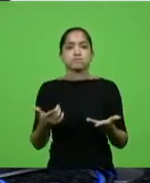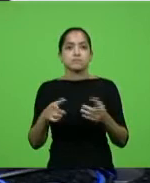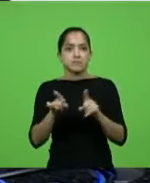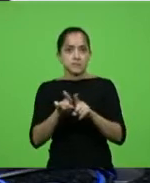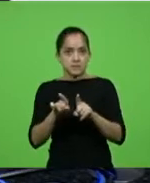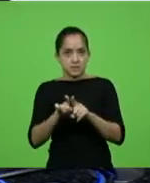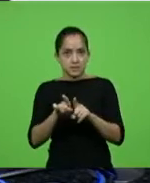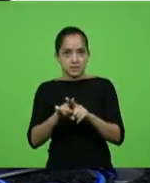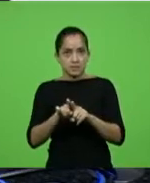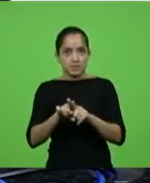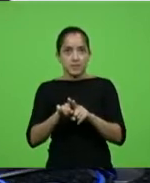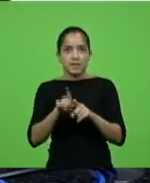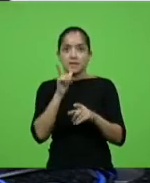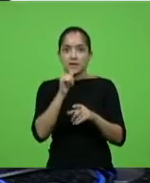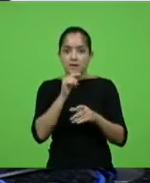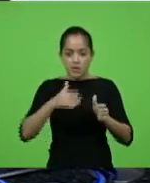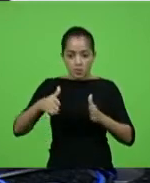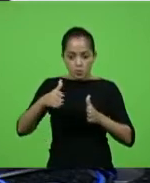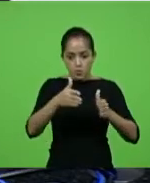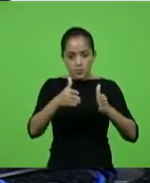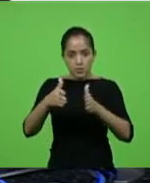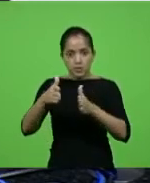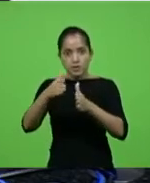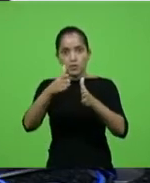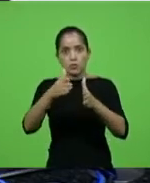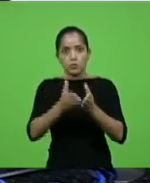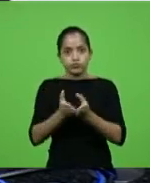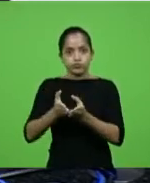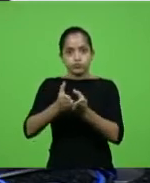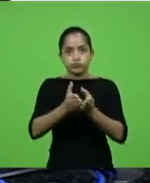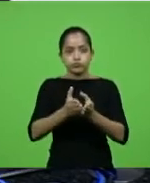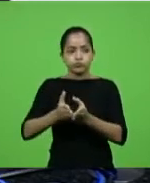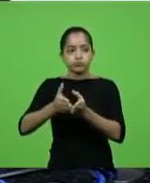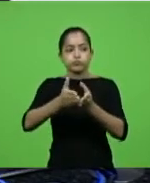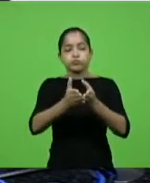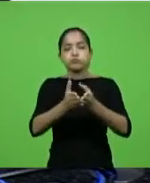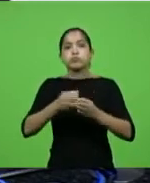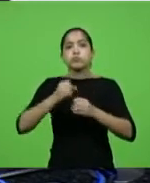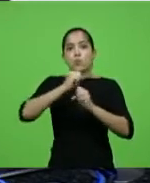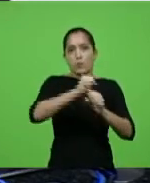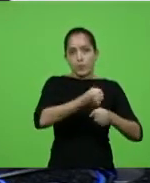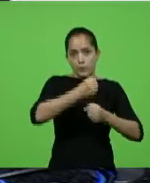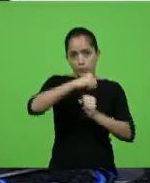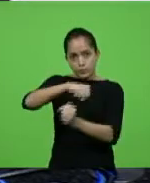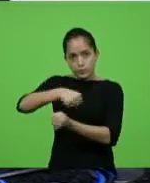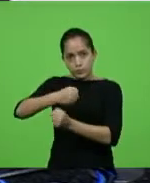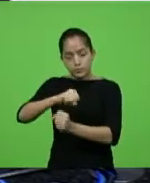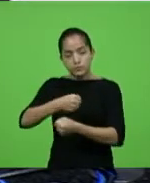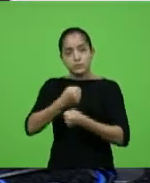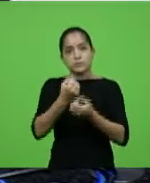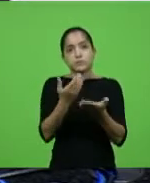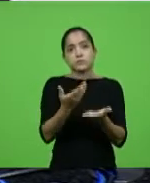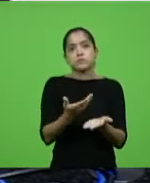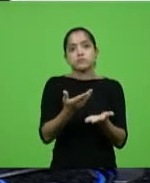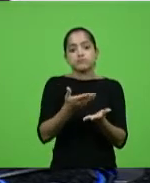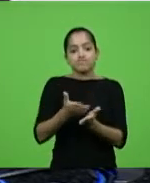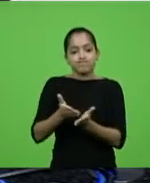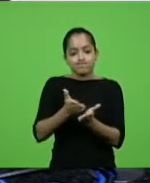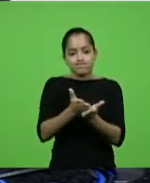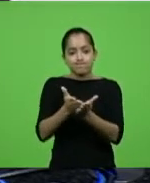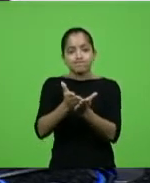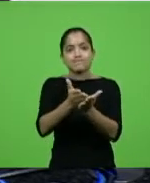que no Rio Itajaí Assu é tantas e tantas pessoas do nosso Estado, Brasil, que por lá percorrem para